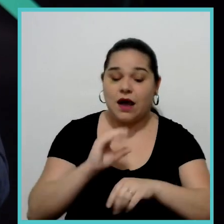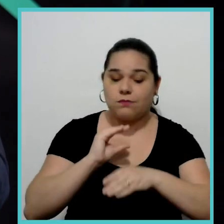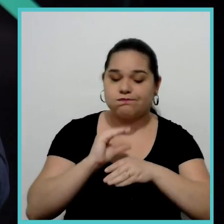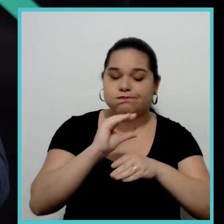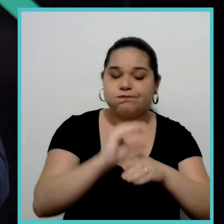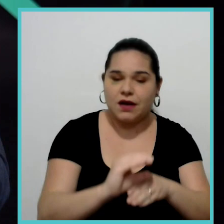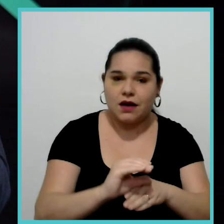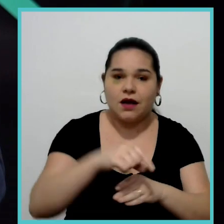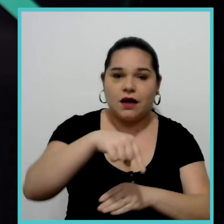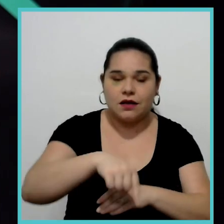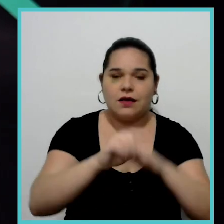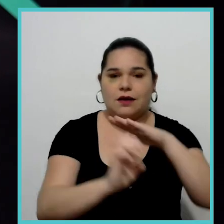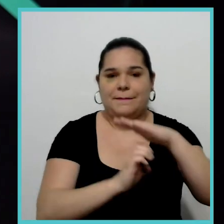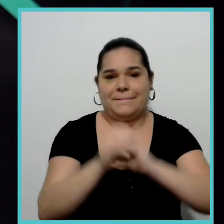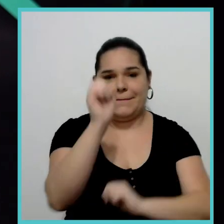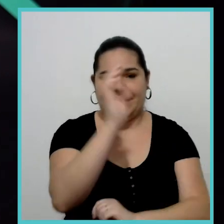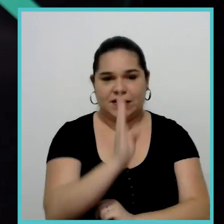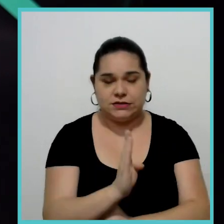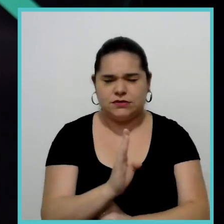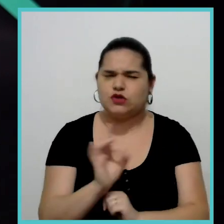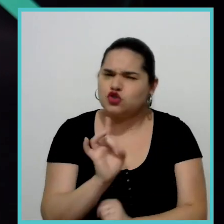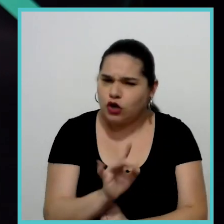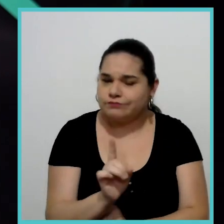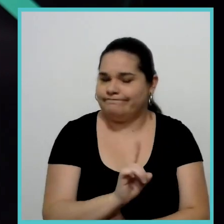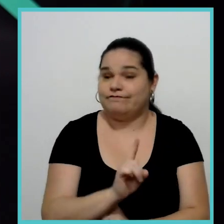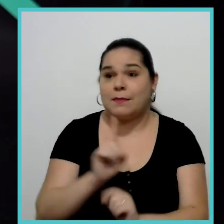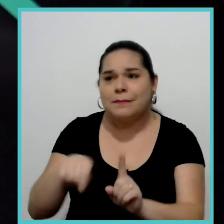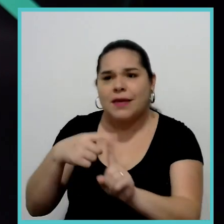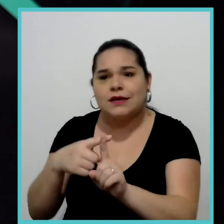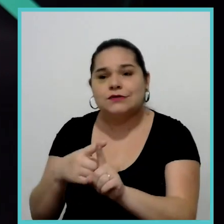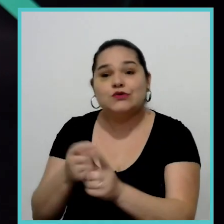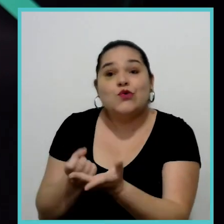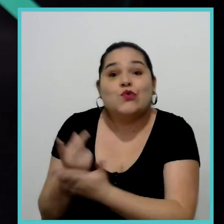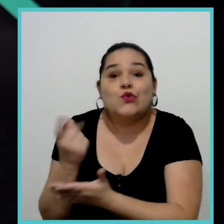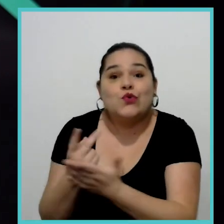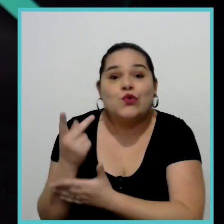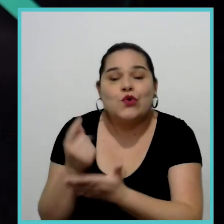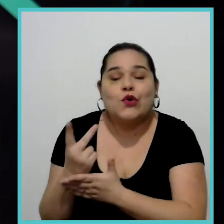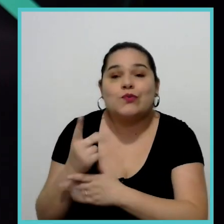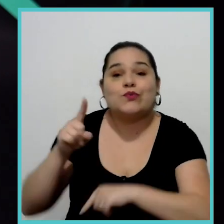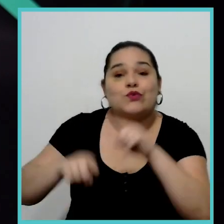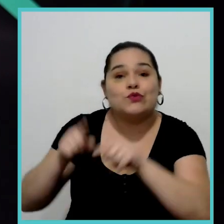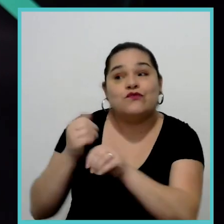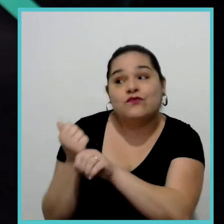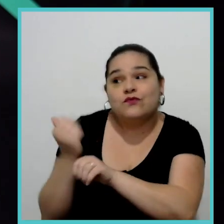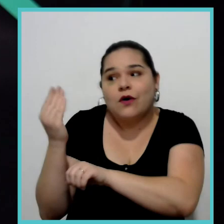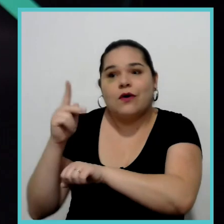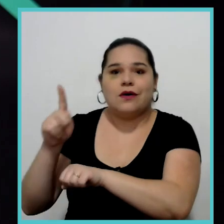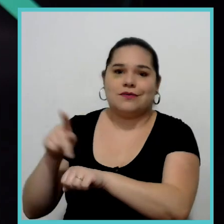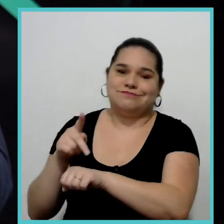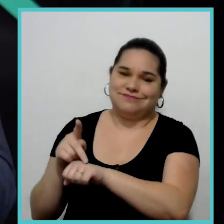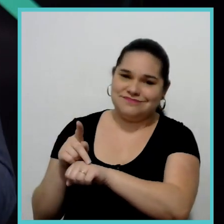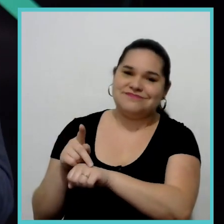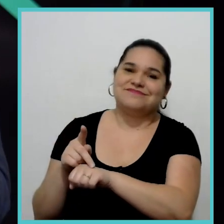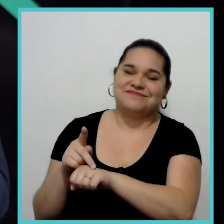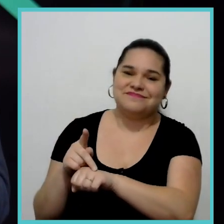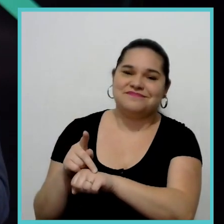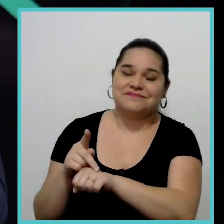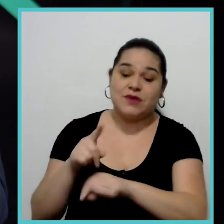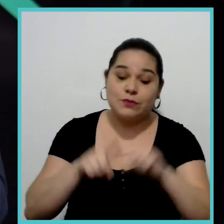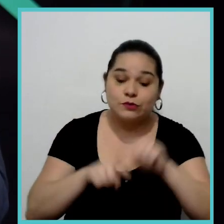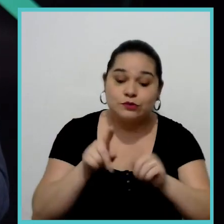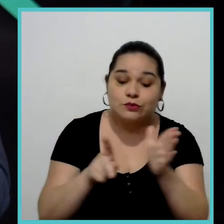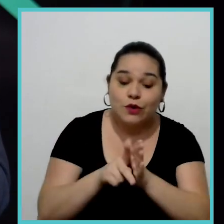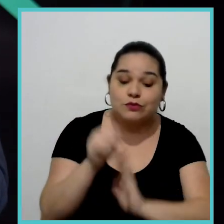empresas aqui no Brasil, e não só isso também, mas a questão de consumo de produtos brasileiros lá fora. Então, a gente